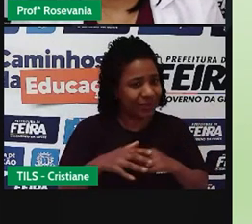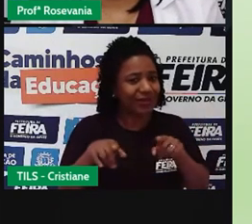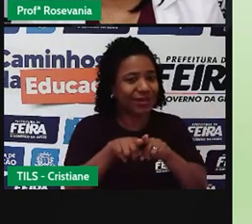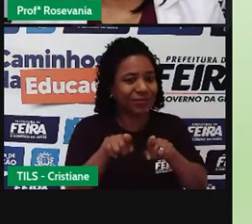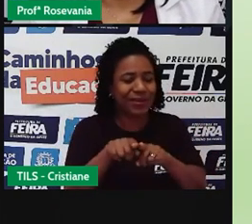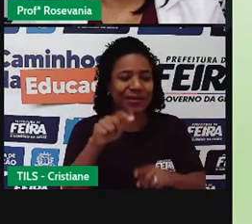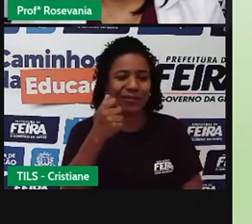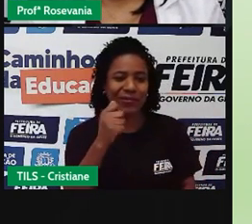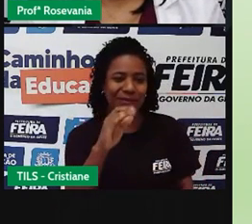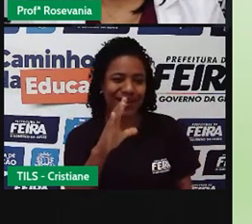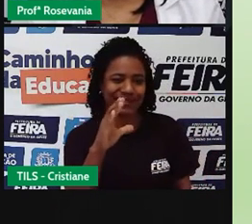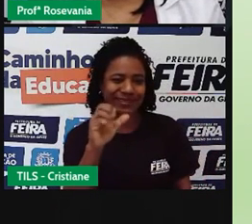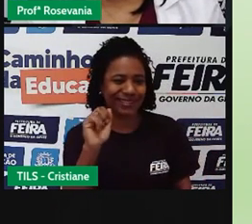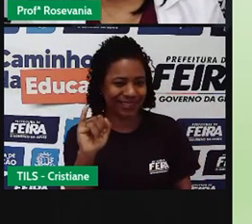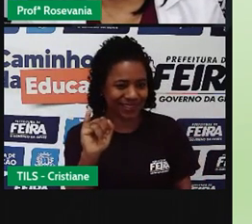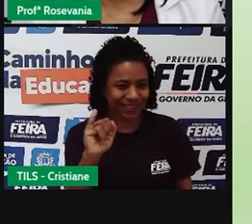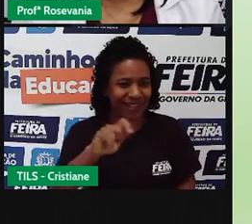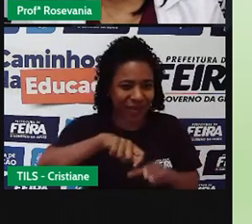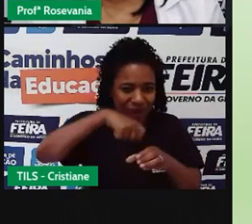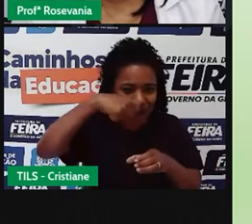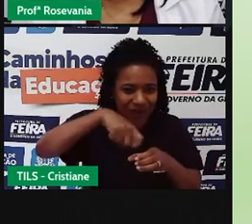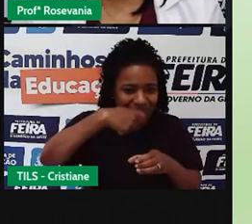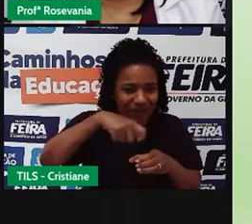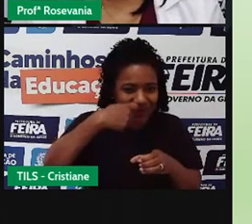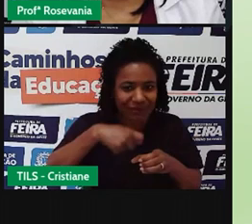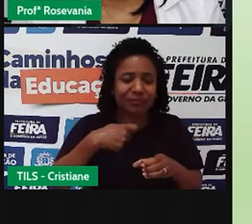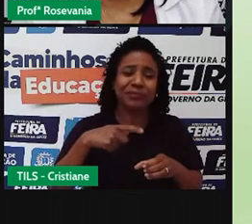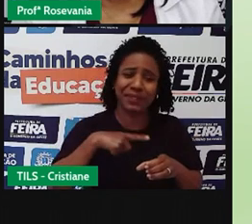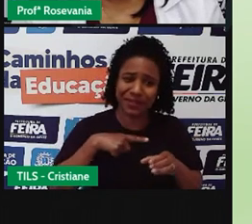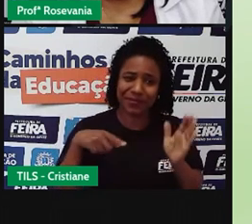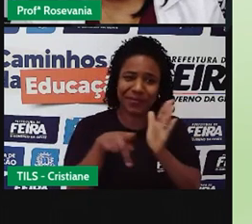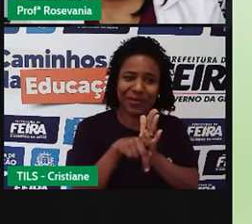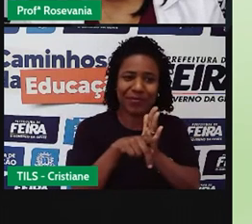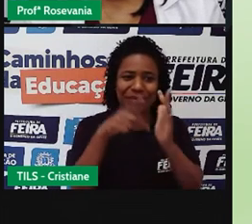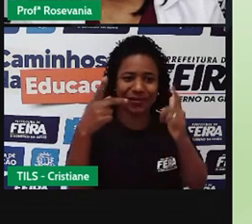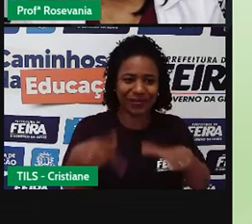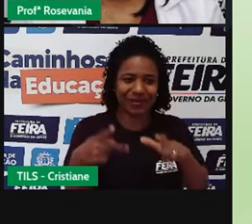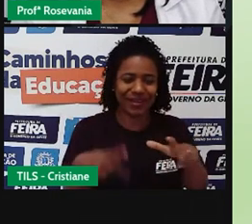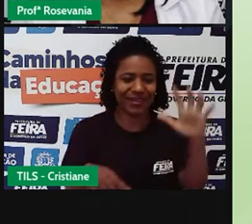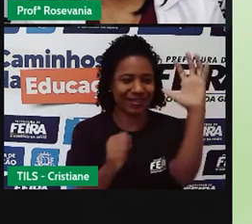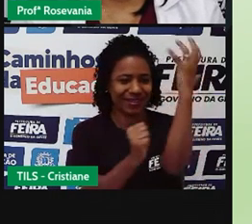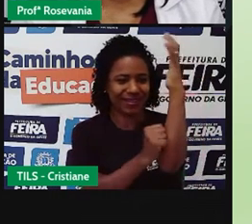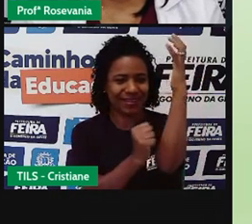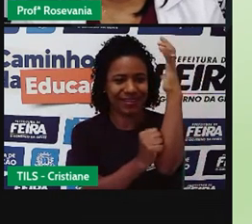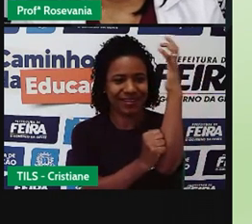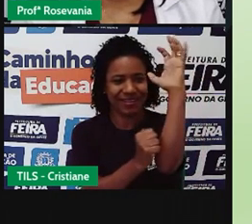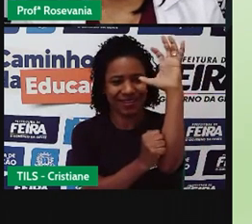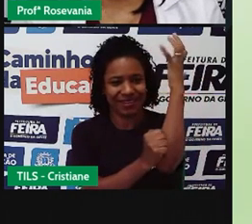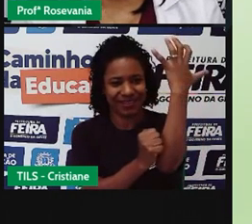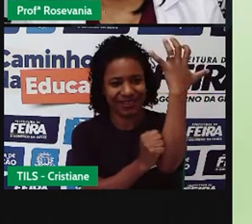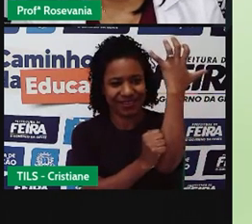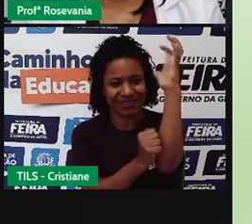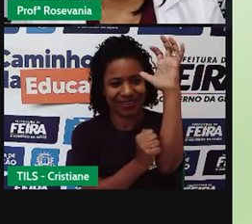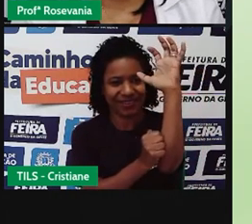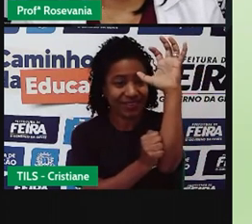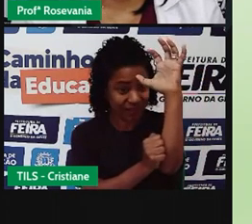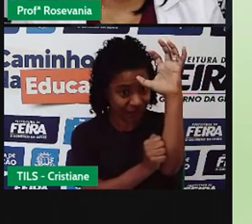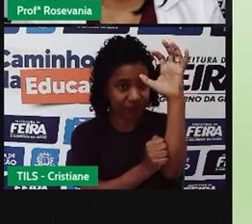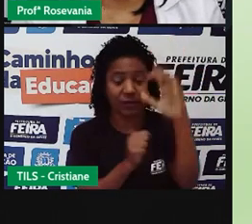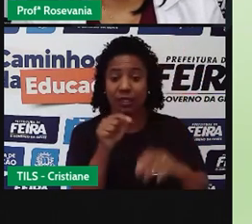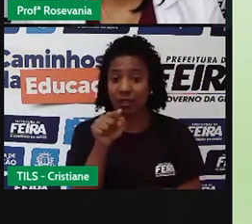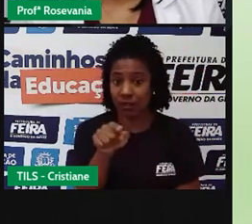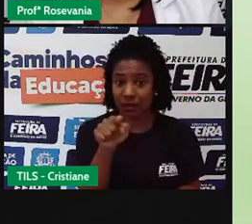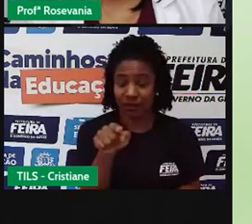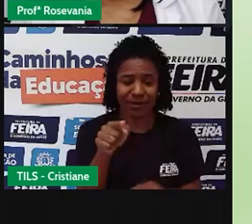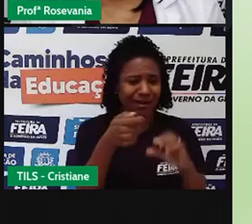áreas aí, né, de cocais, de palmeiras, né, a gente vai encontrar nessa transição, que ela pega a